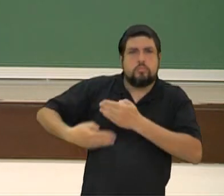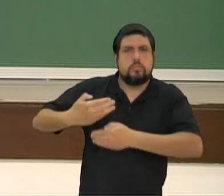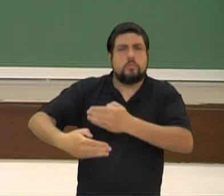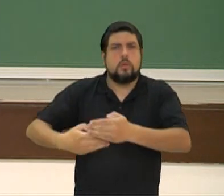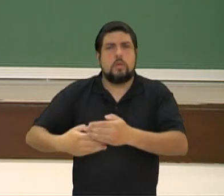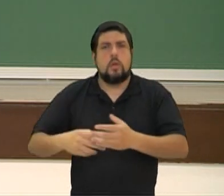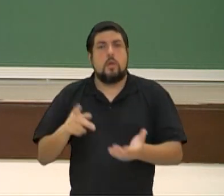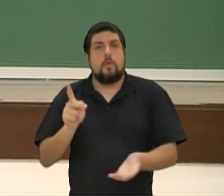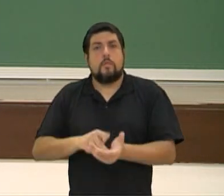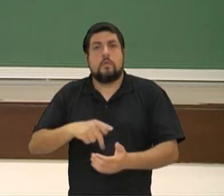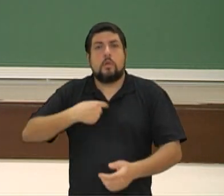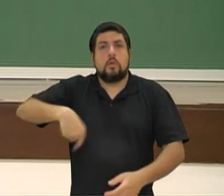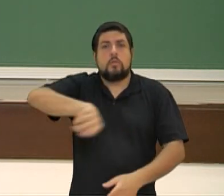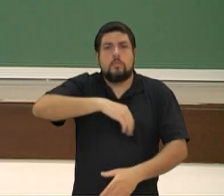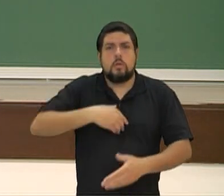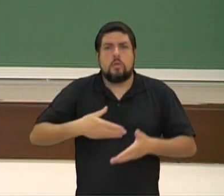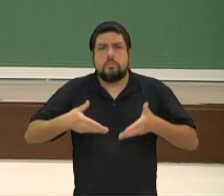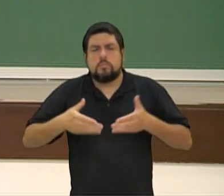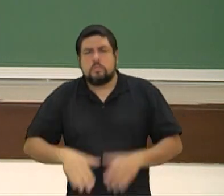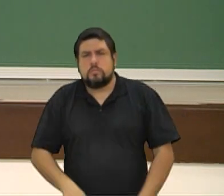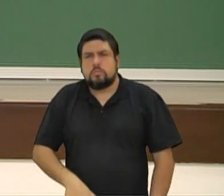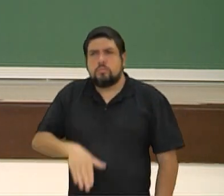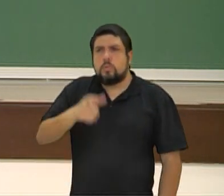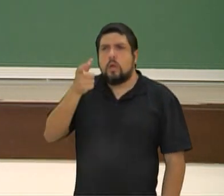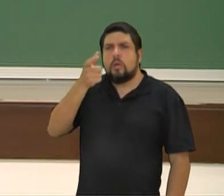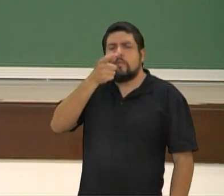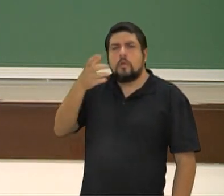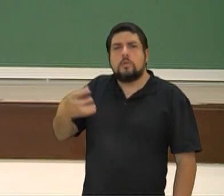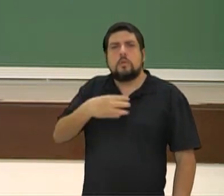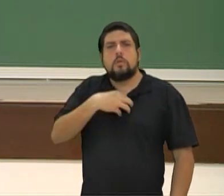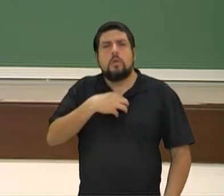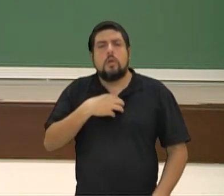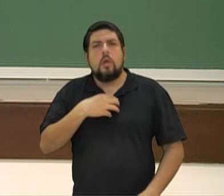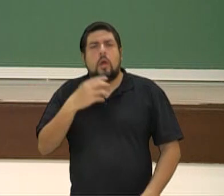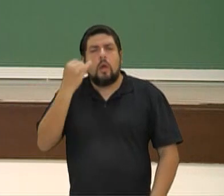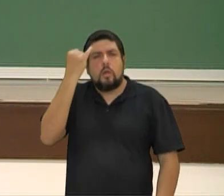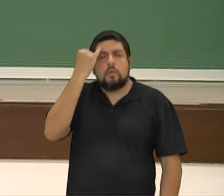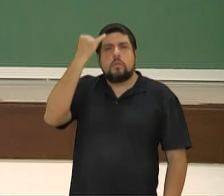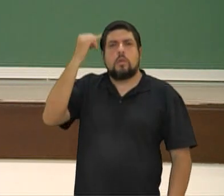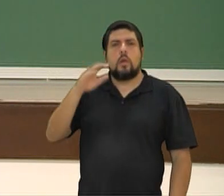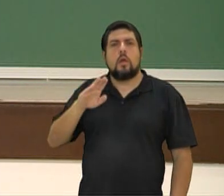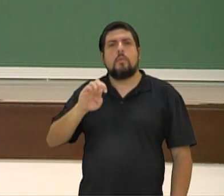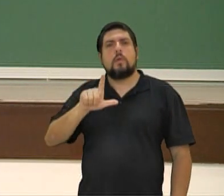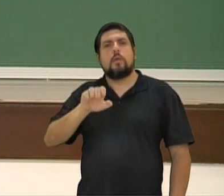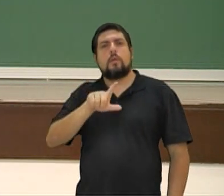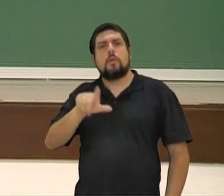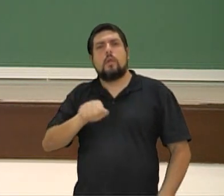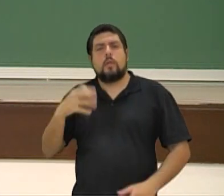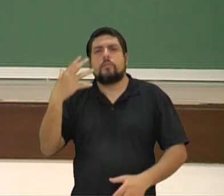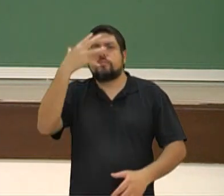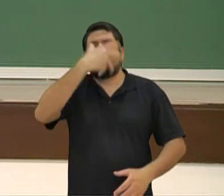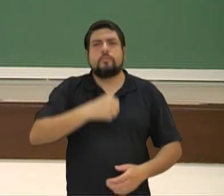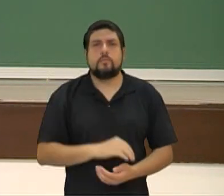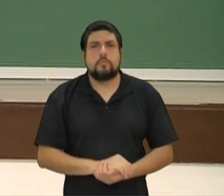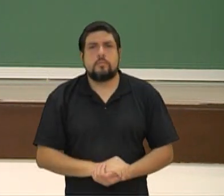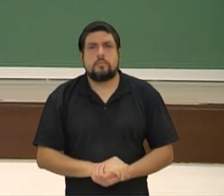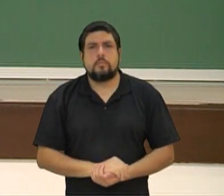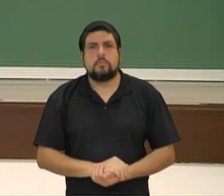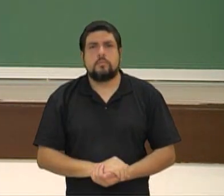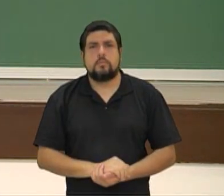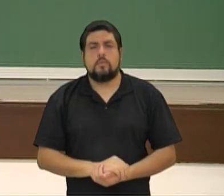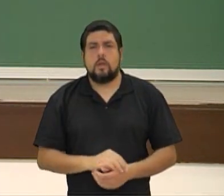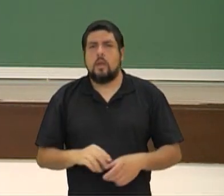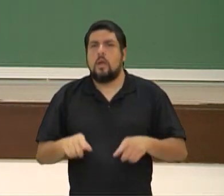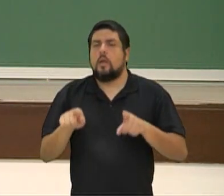nascemos e crescemos vendo uma ideia de beleza. Daria para nós puxar esse assunto. Poxa, como músico,